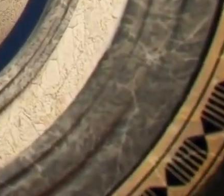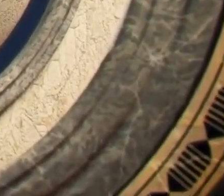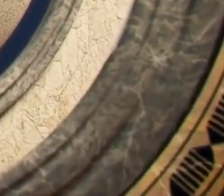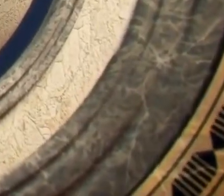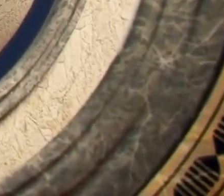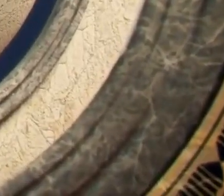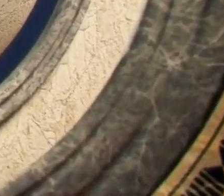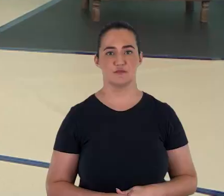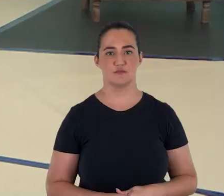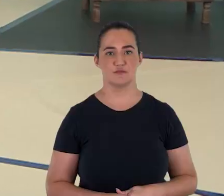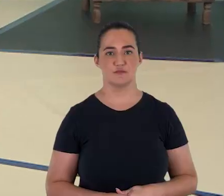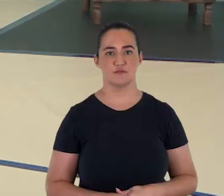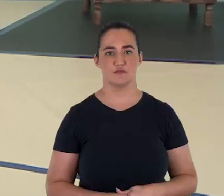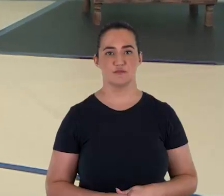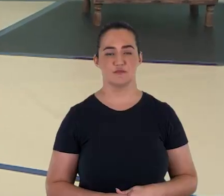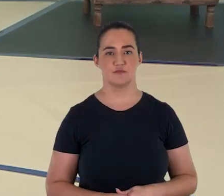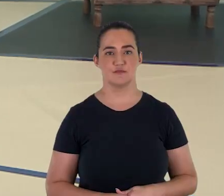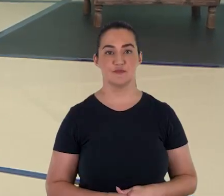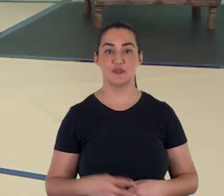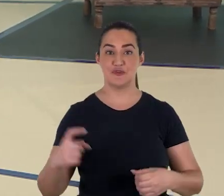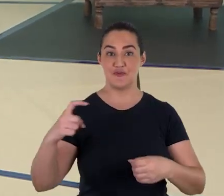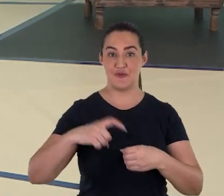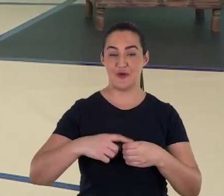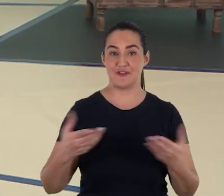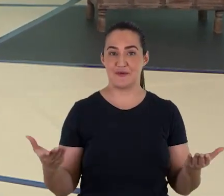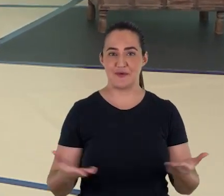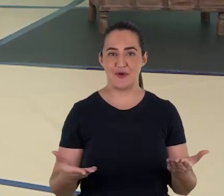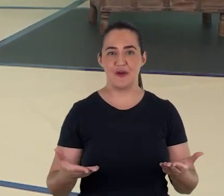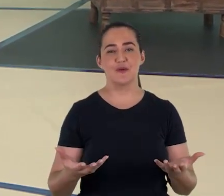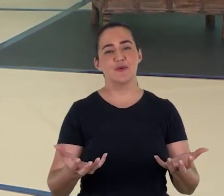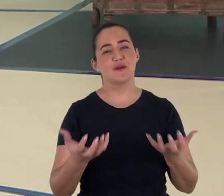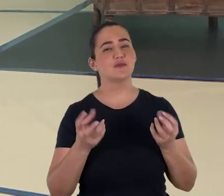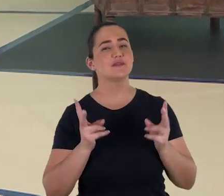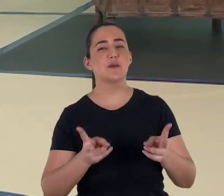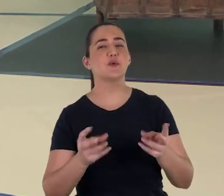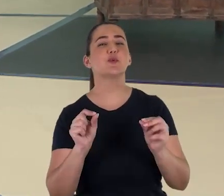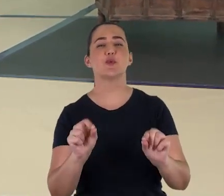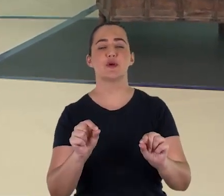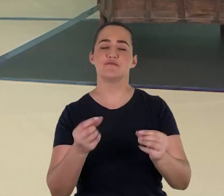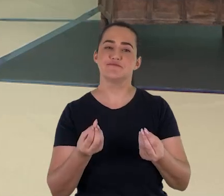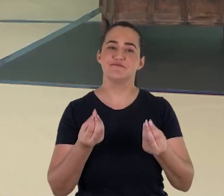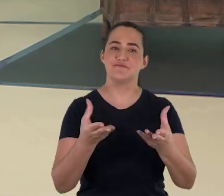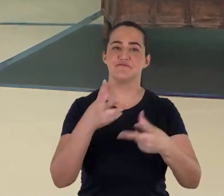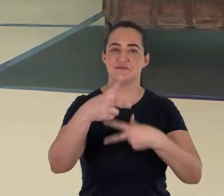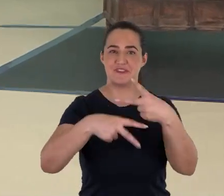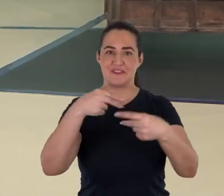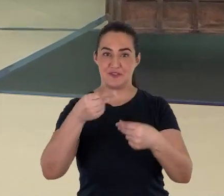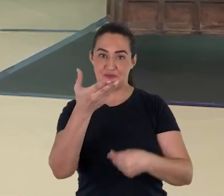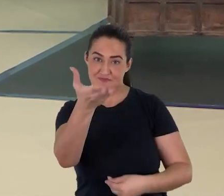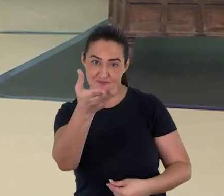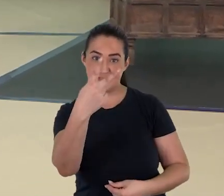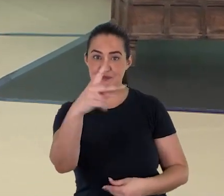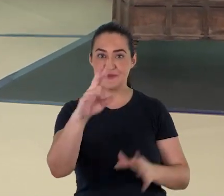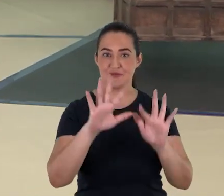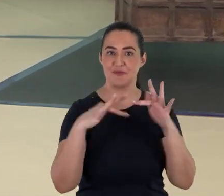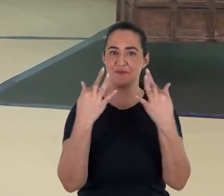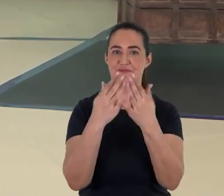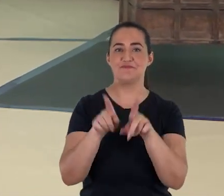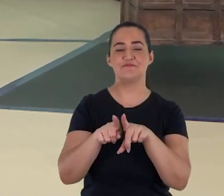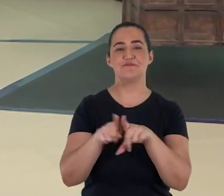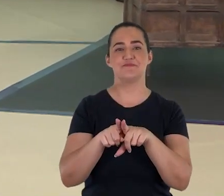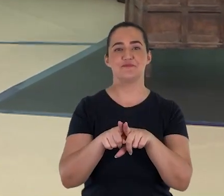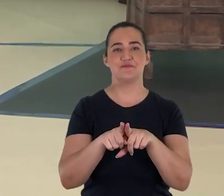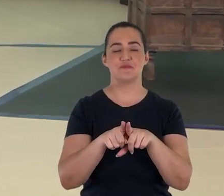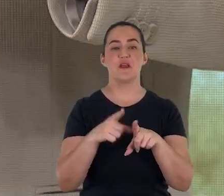A NO De volta com o programa Evidências e como sempre eu quero oferecer um presente para você e sua família. O Guia de